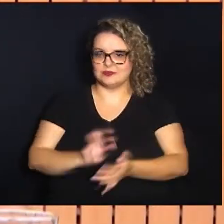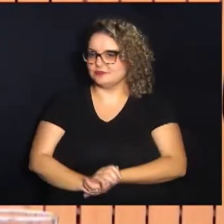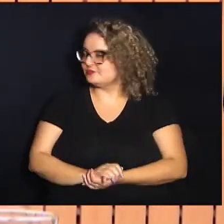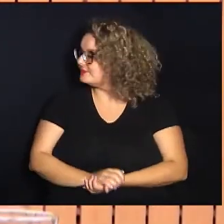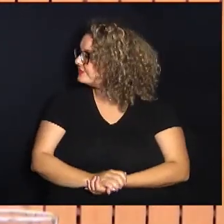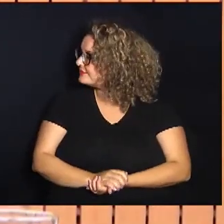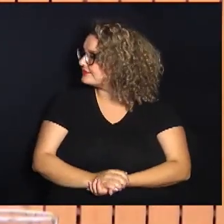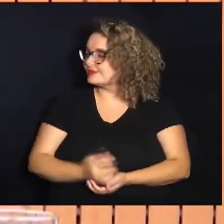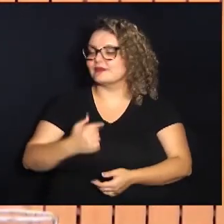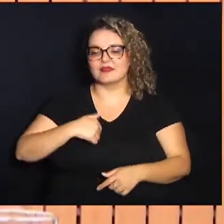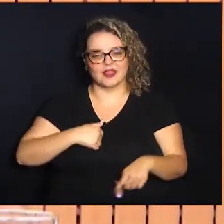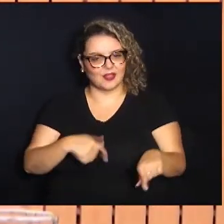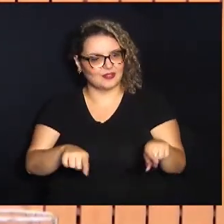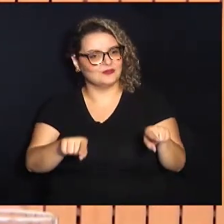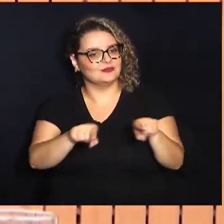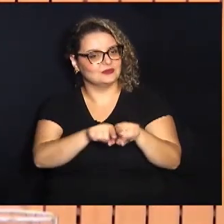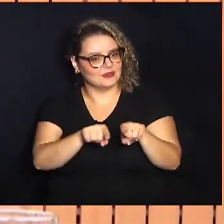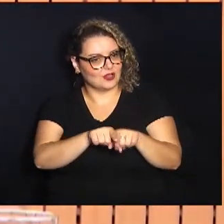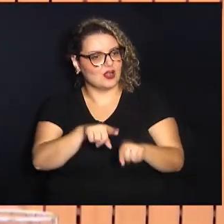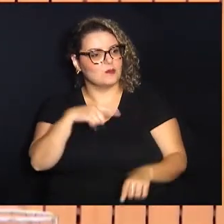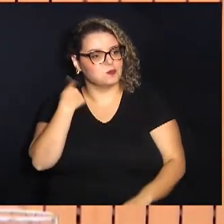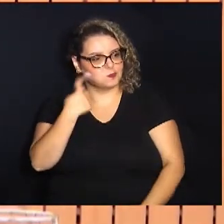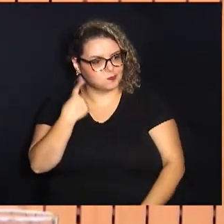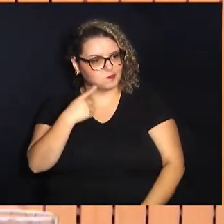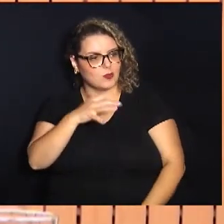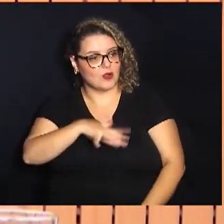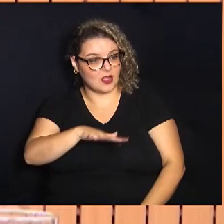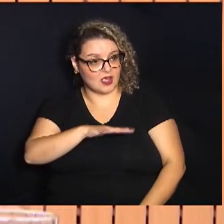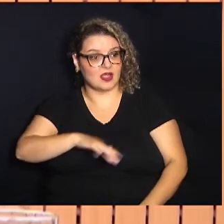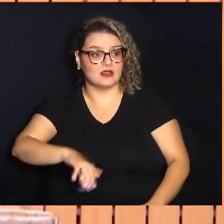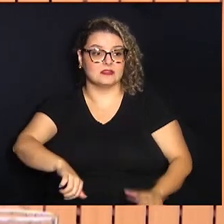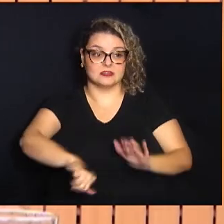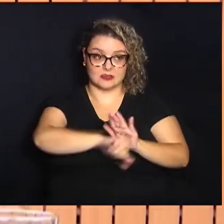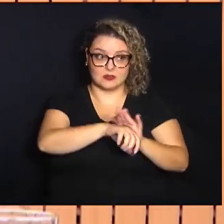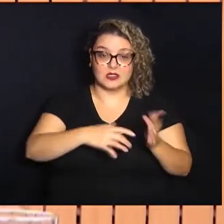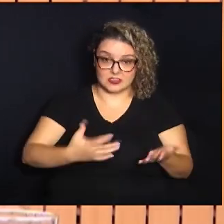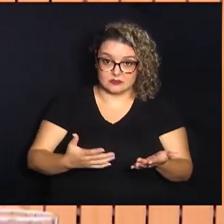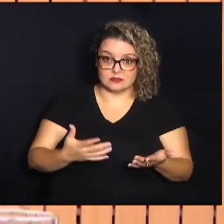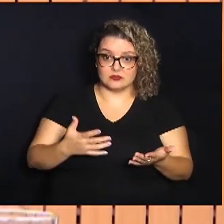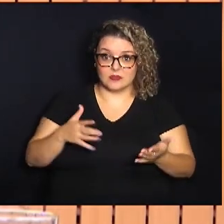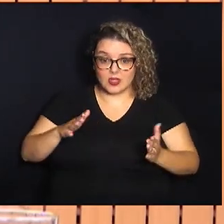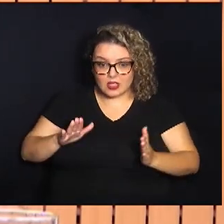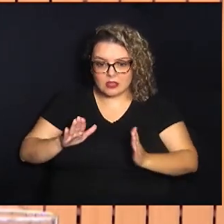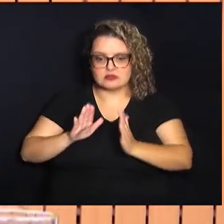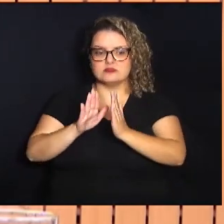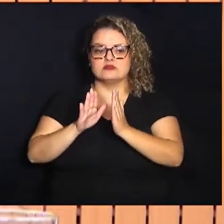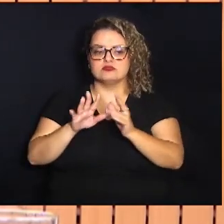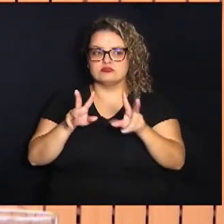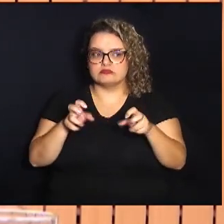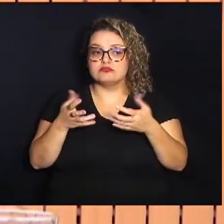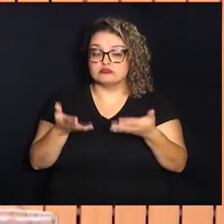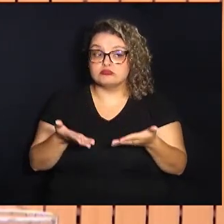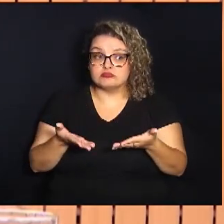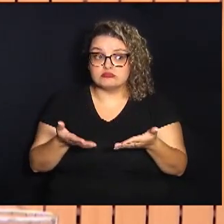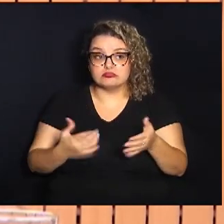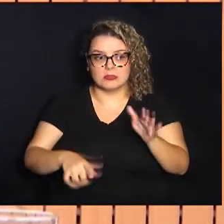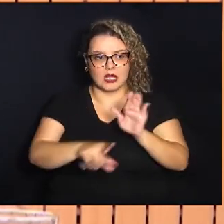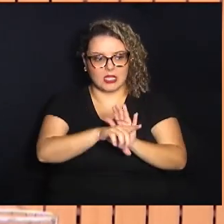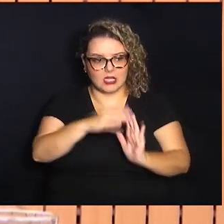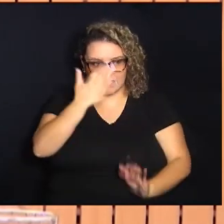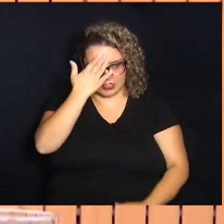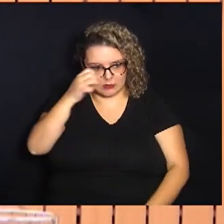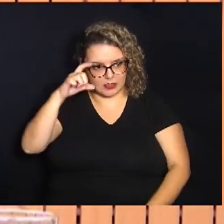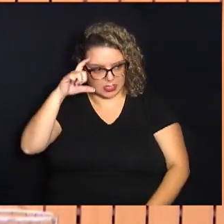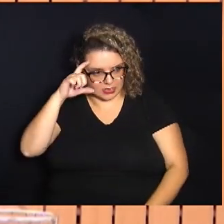também advoguei muito tempo na área criminal e deparei com esse tema aí da Lei Maria da Penha